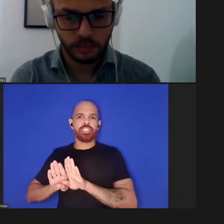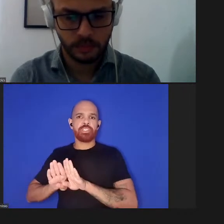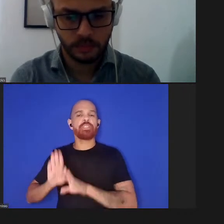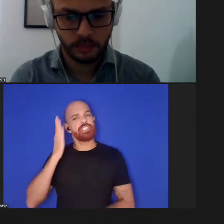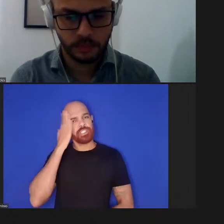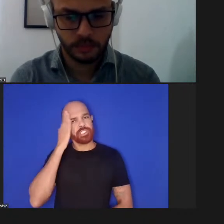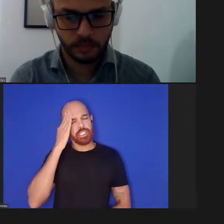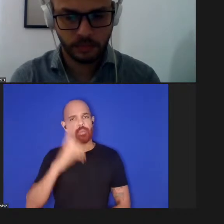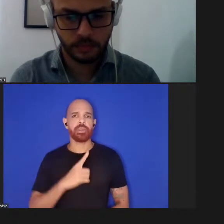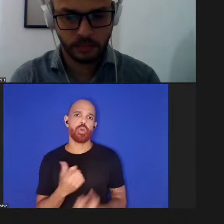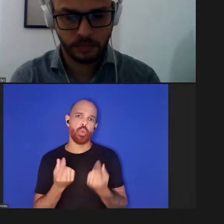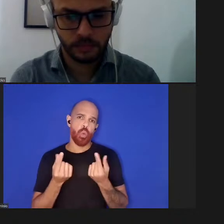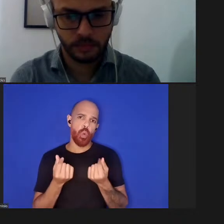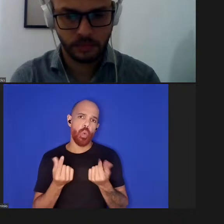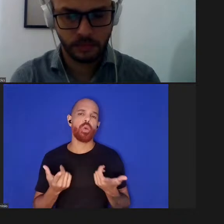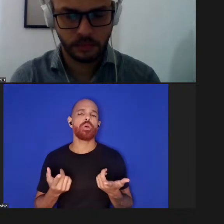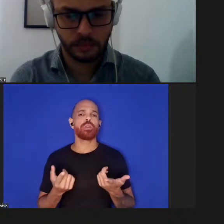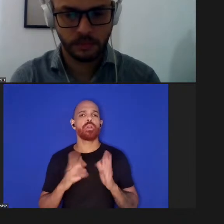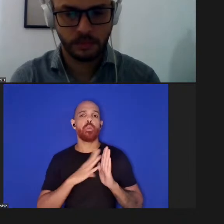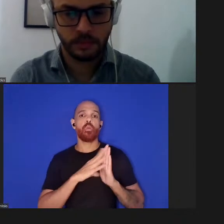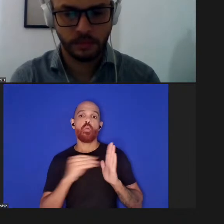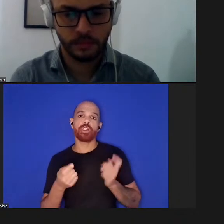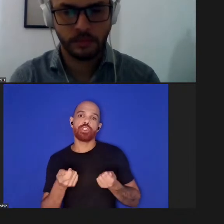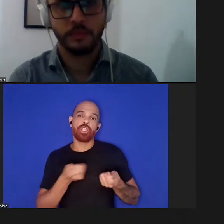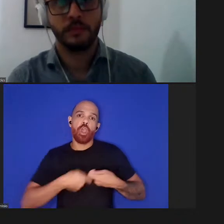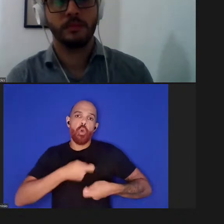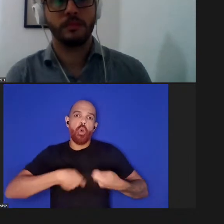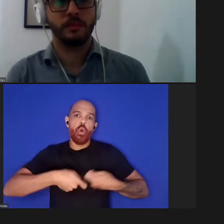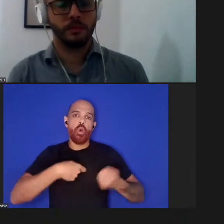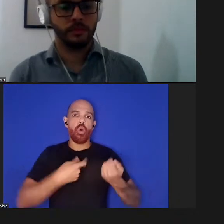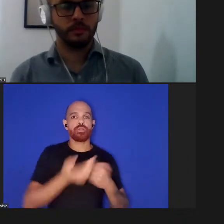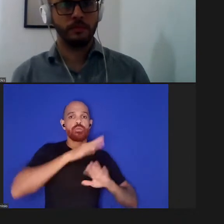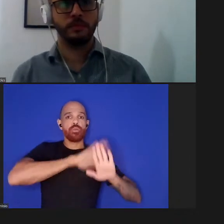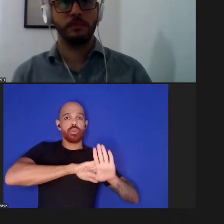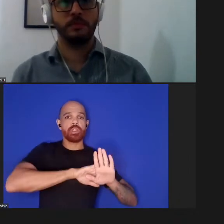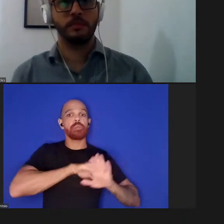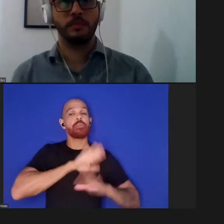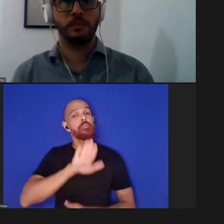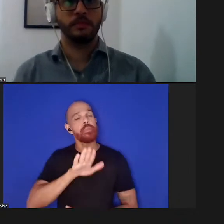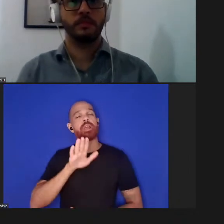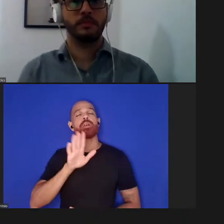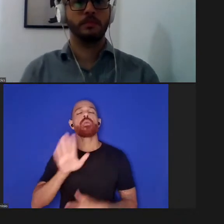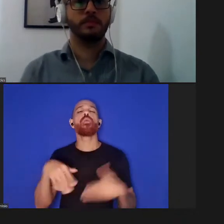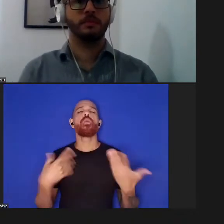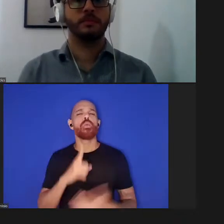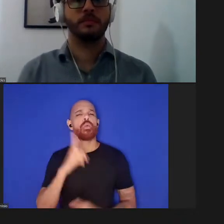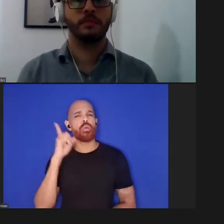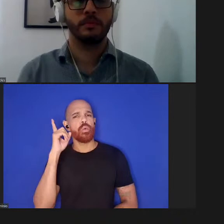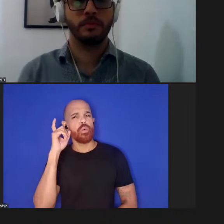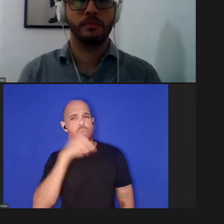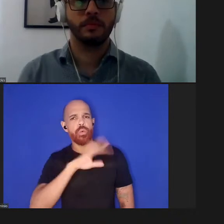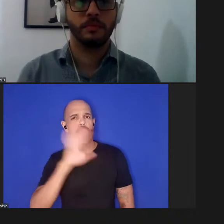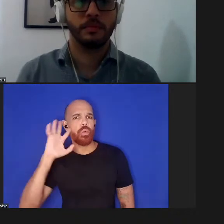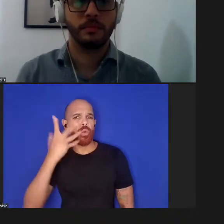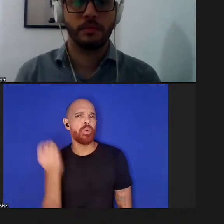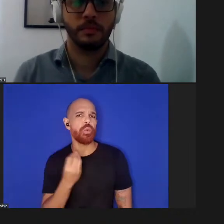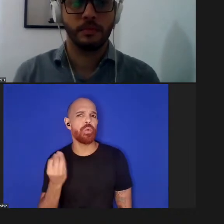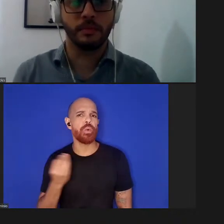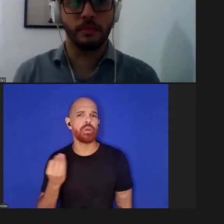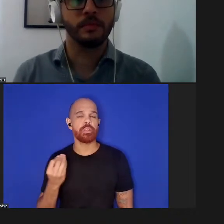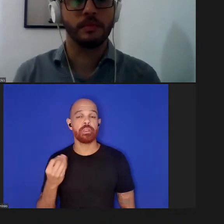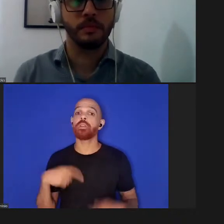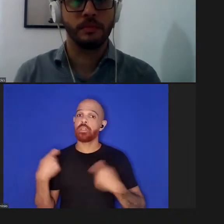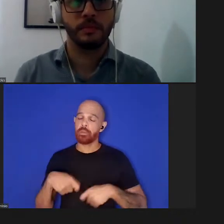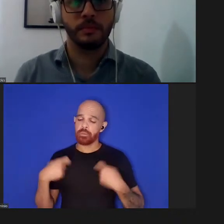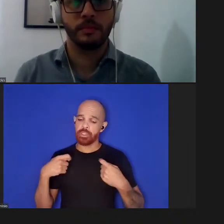custo e tem um modelo de negócio também ali por trás mas qual a solução nós precisamos discutir isso